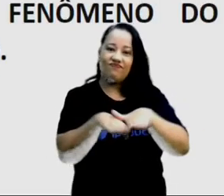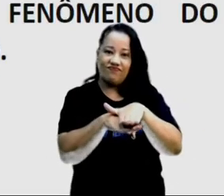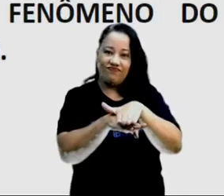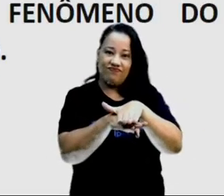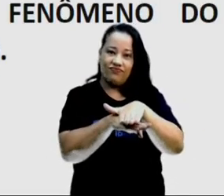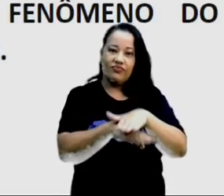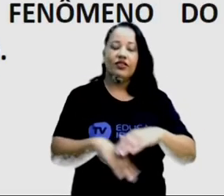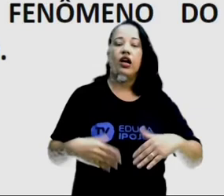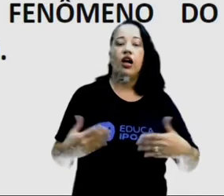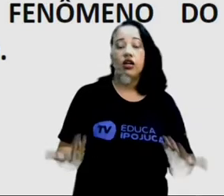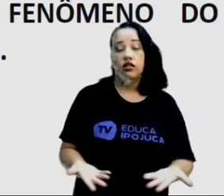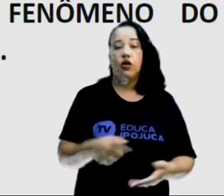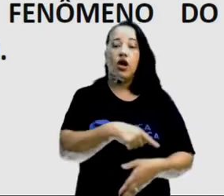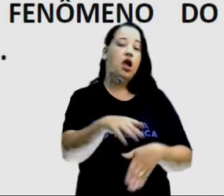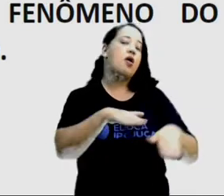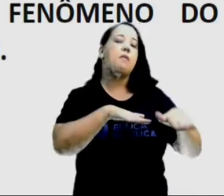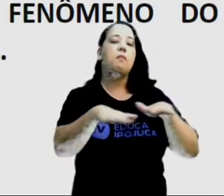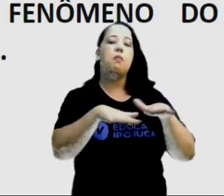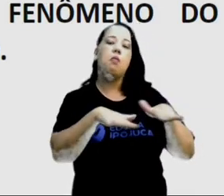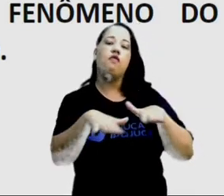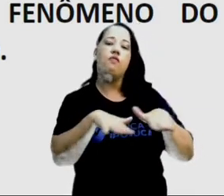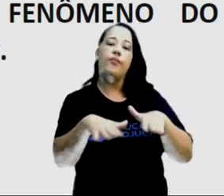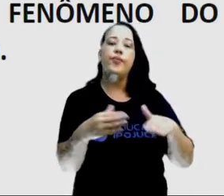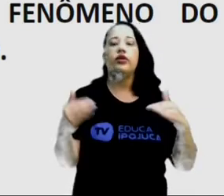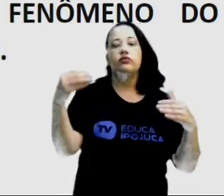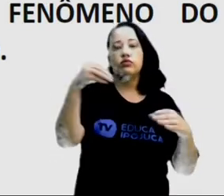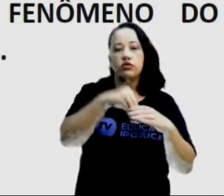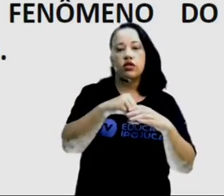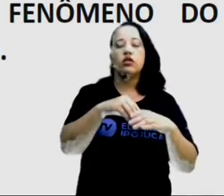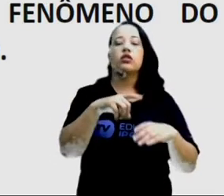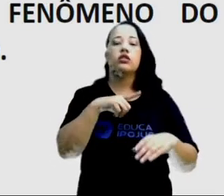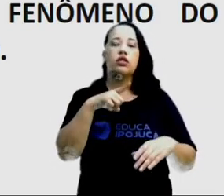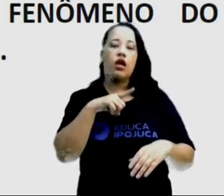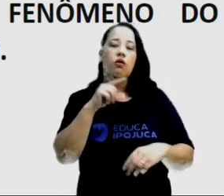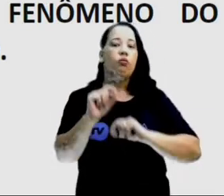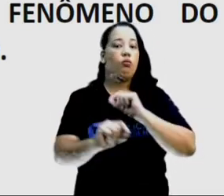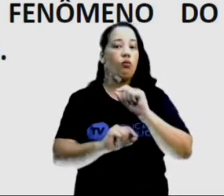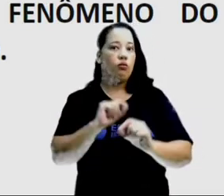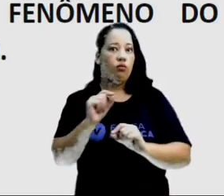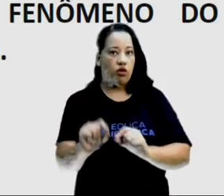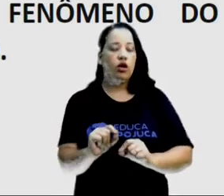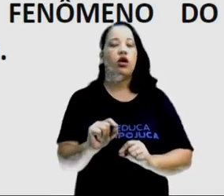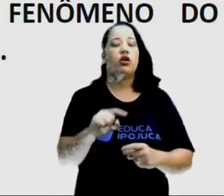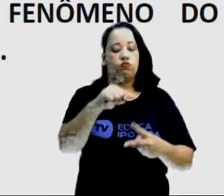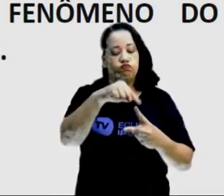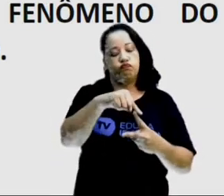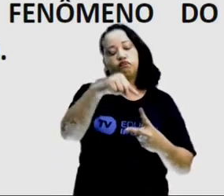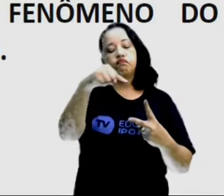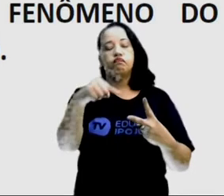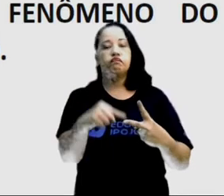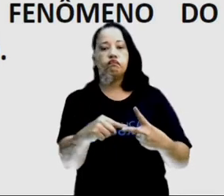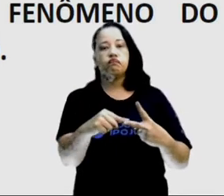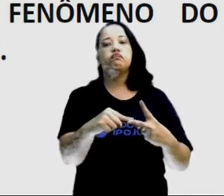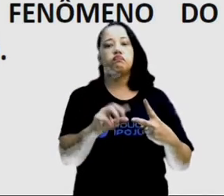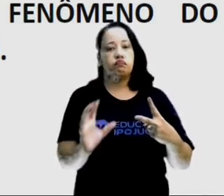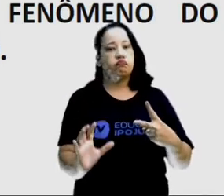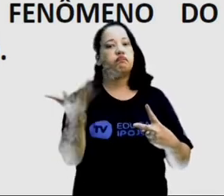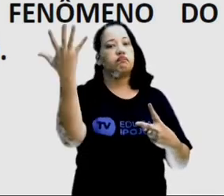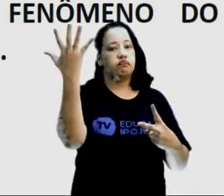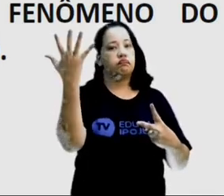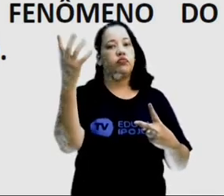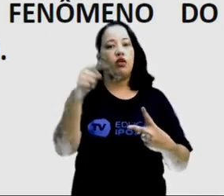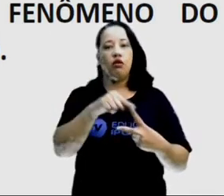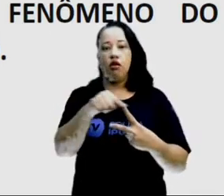Por conta desses movimentos das placas, a gente tem dois fenômenos que são considerados construtores